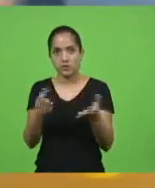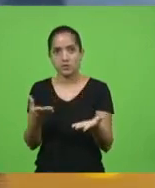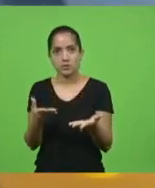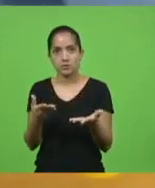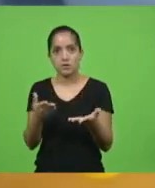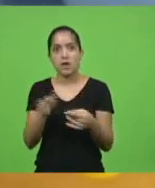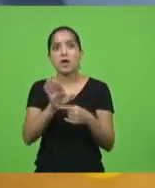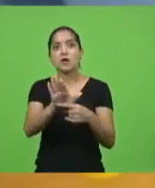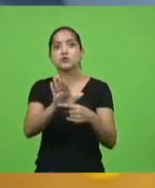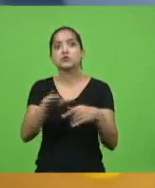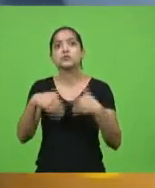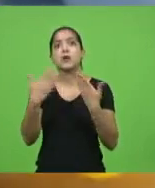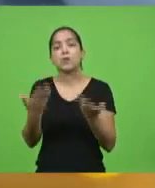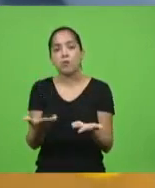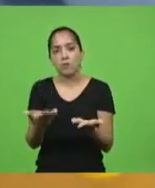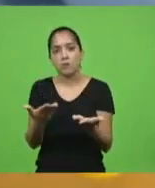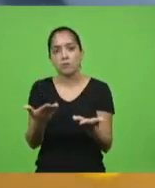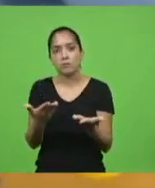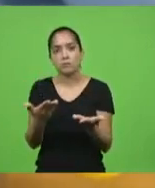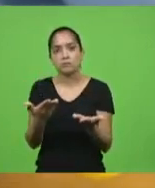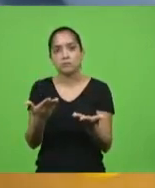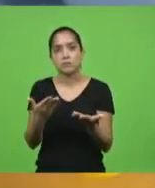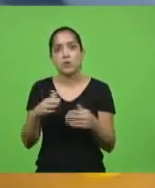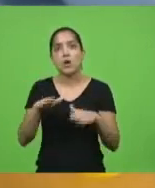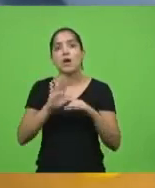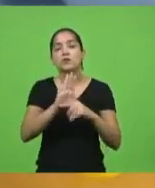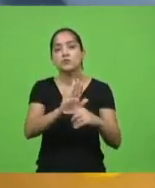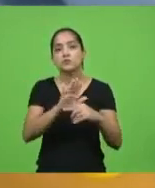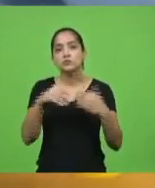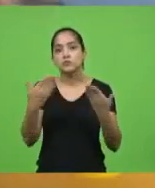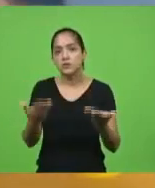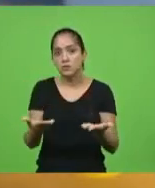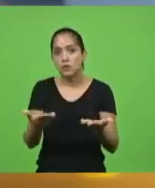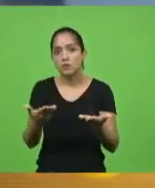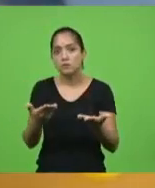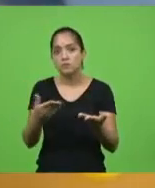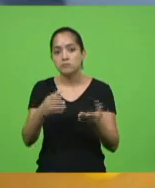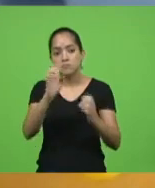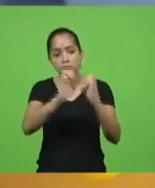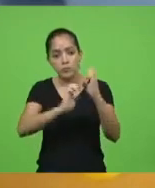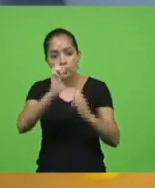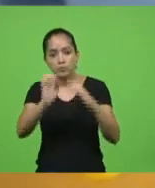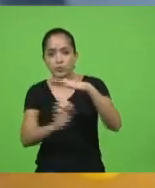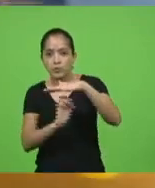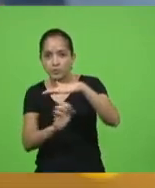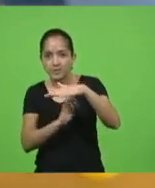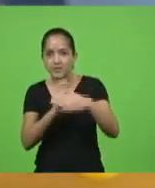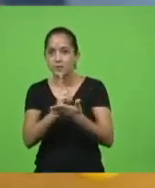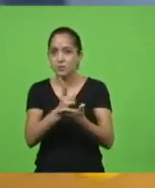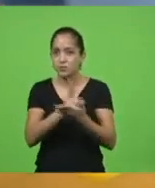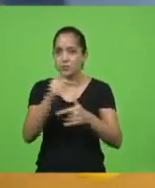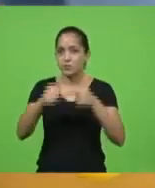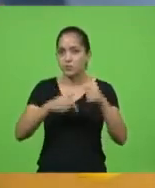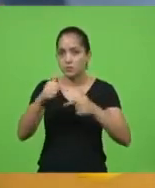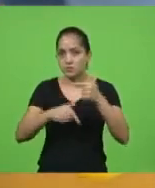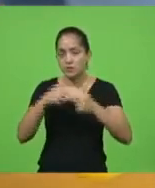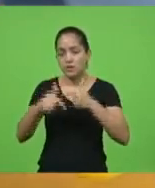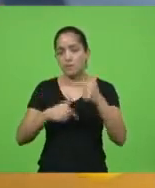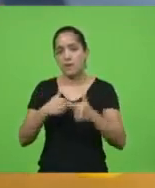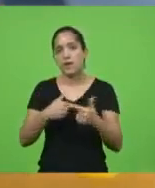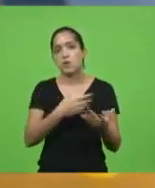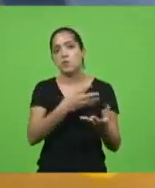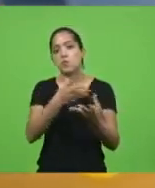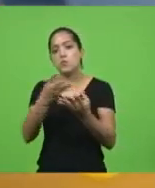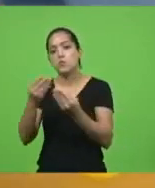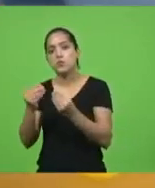ajuda que o governo vai dar estadual? Qual ajuda que o governo municipal vai dar a esse empresário para ele manter o emprego? Porque tem empresas hoje em Cacuau que se